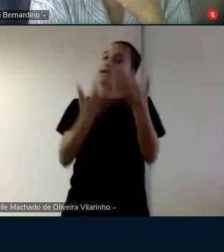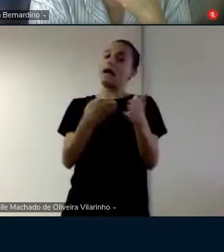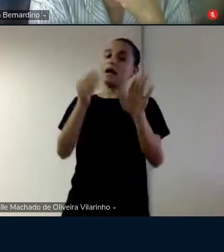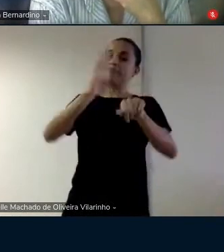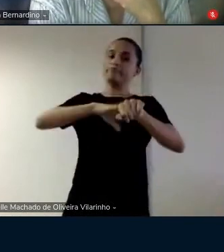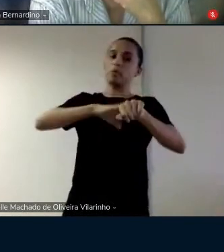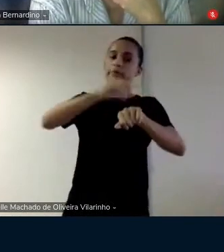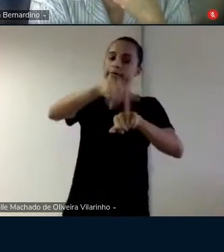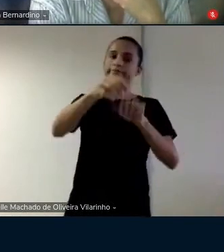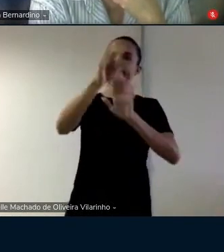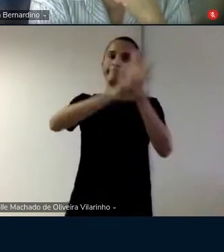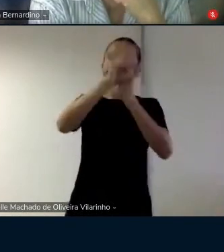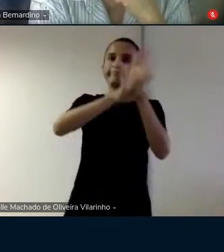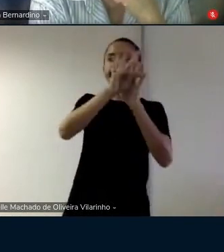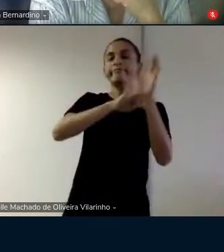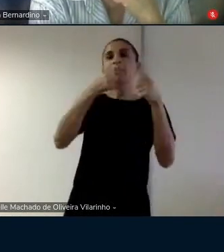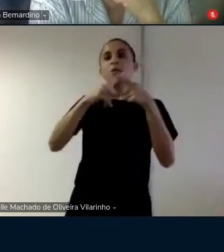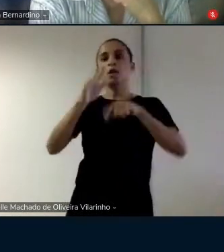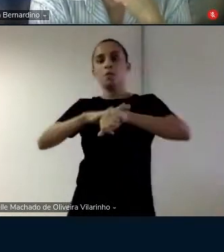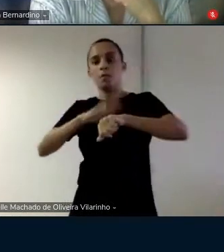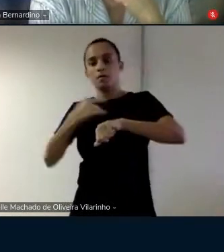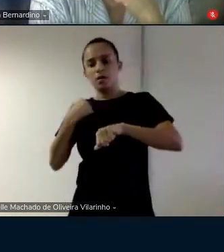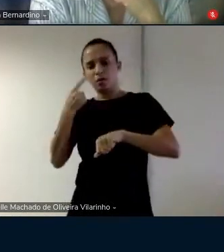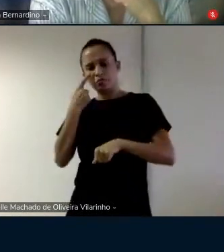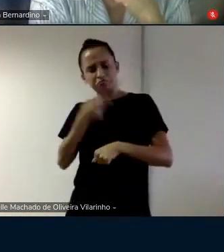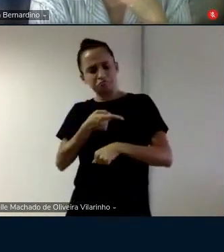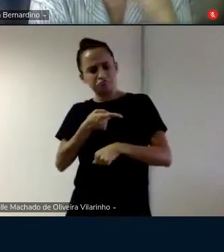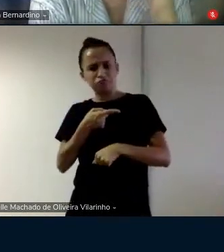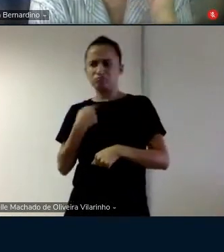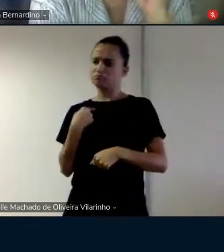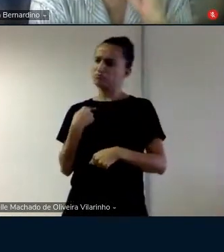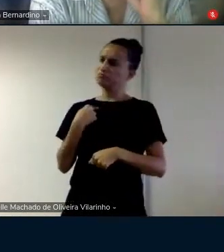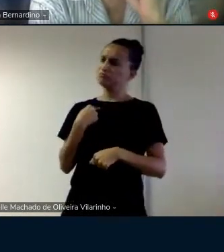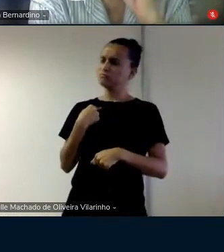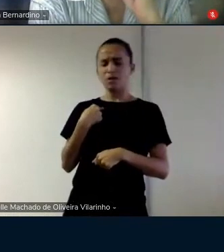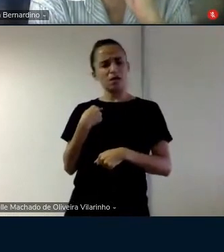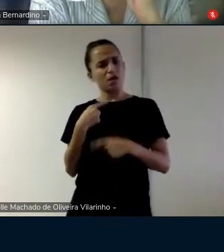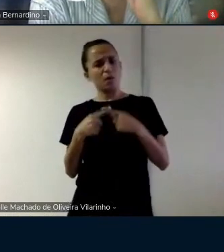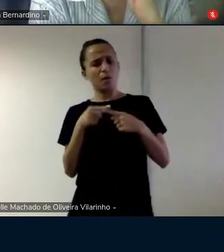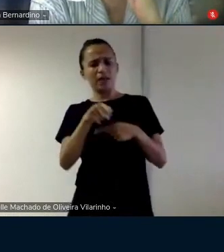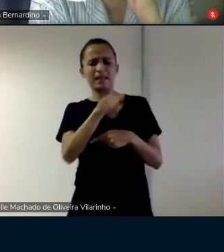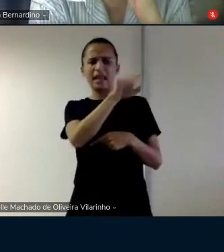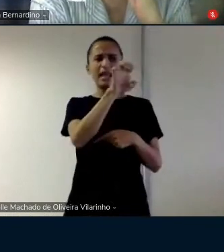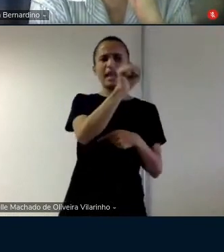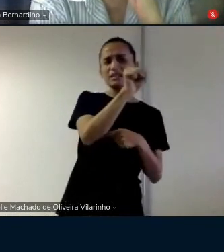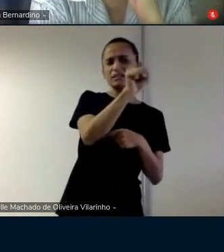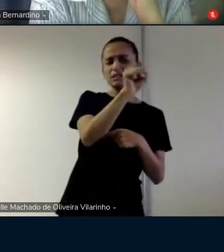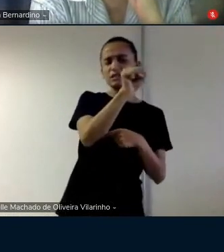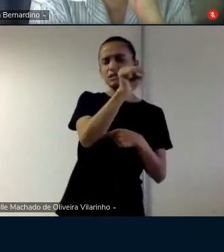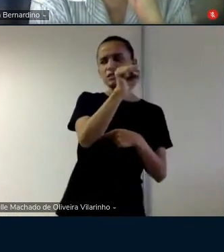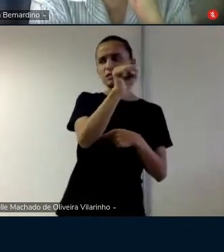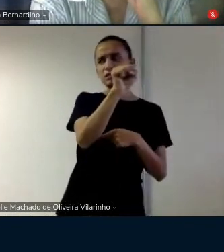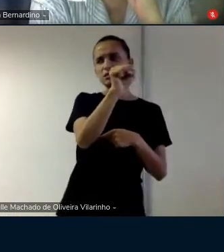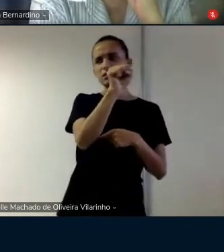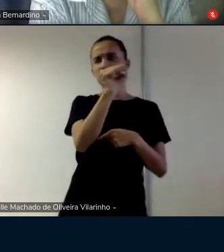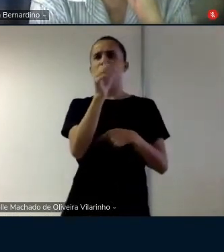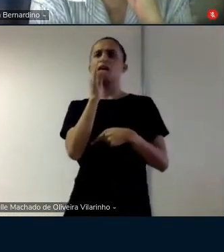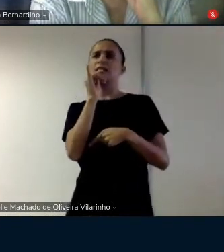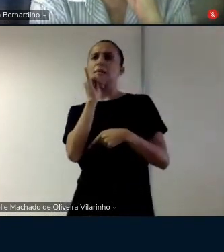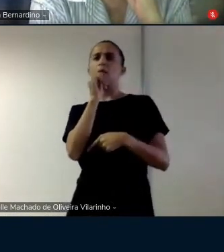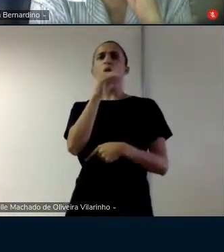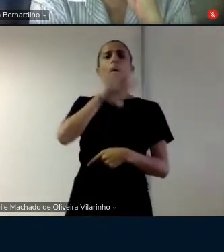aí eu falei na hora que eu fui conferir acho que foi no sumário eu falei é por que caís e não caís português portuguesa